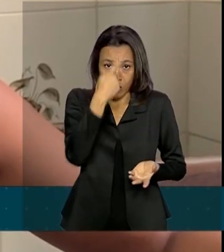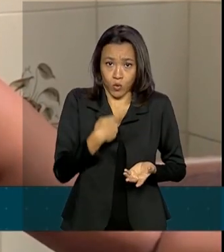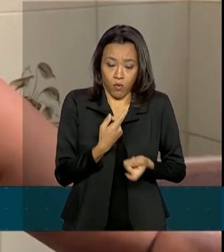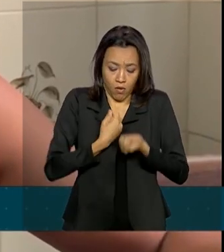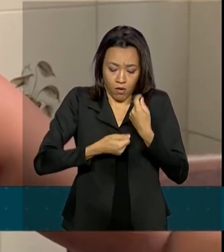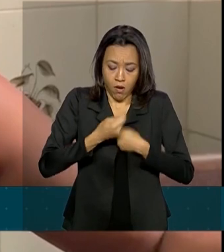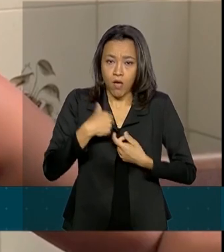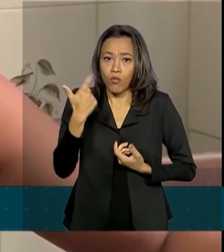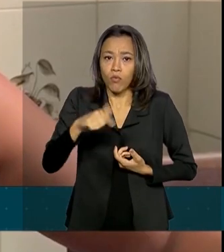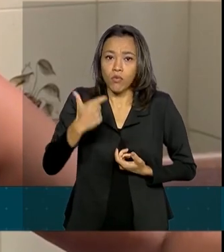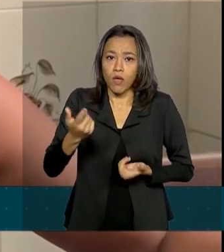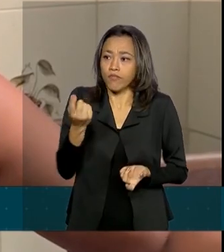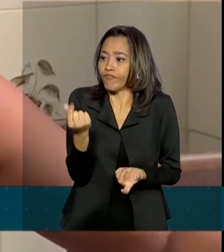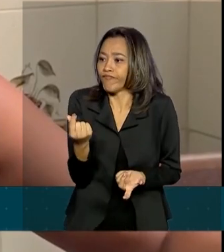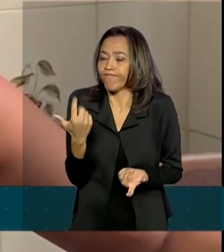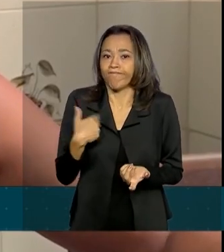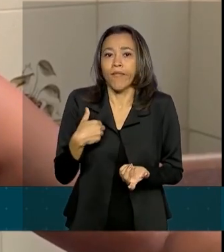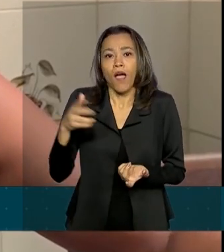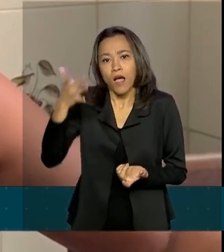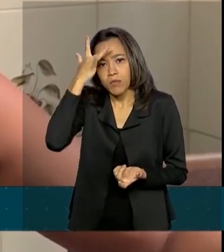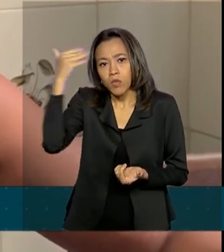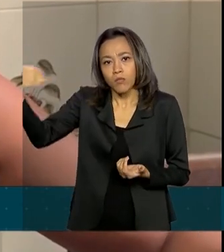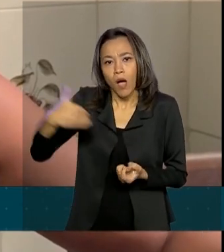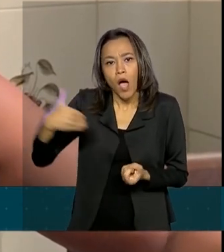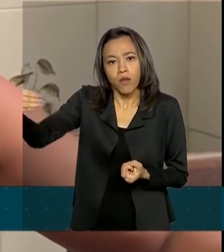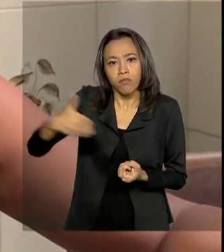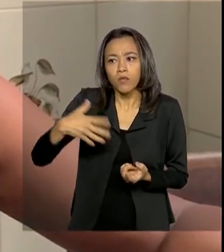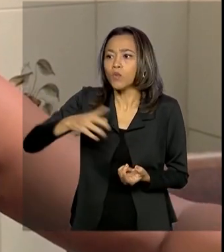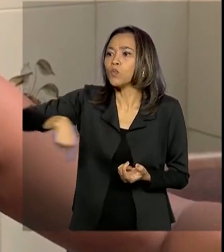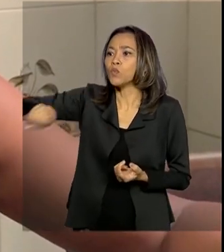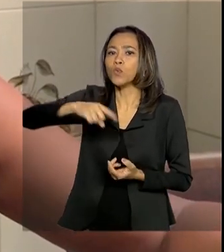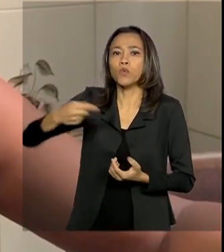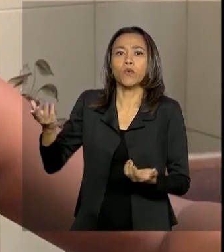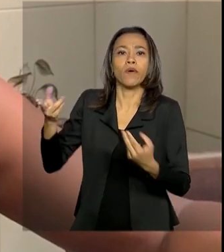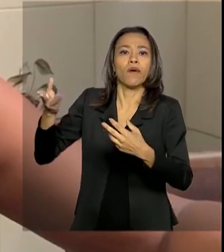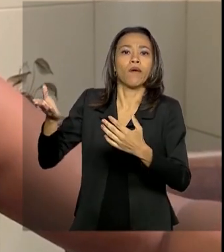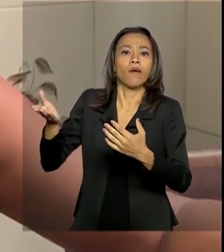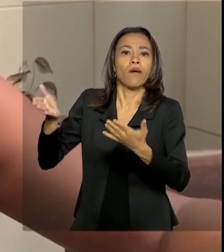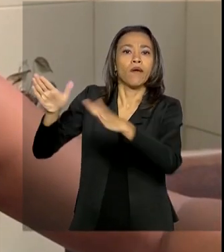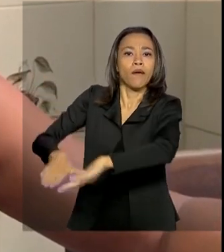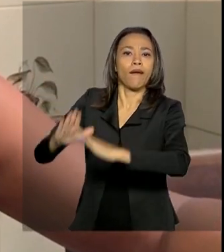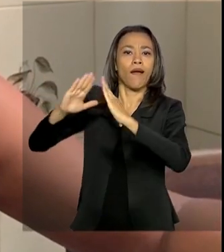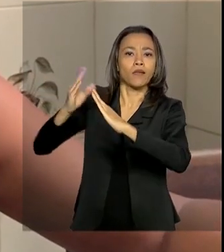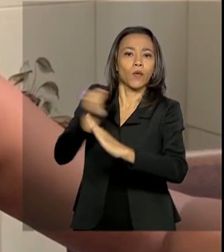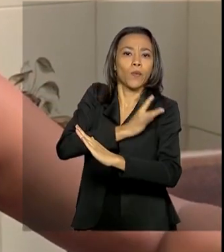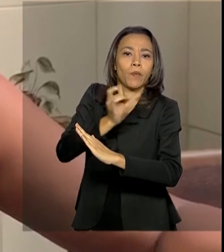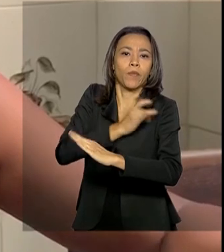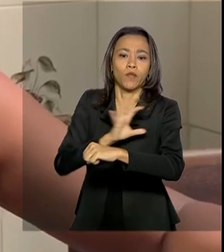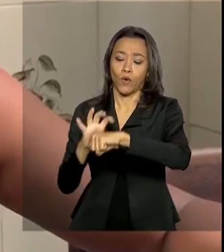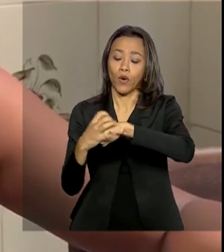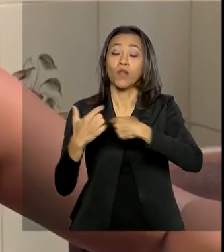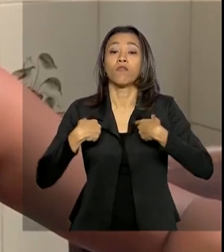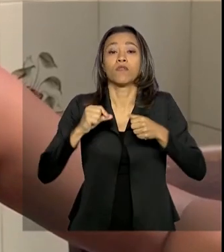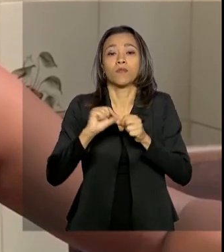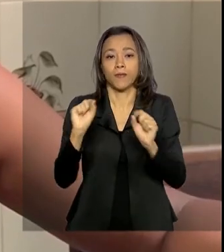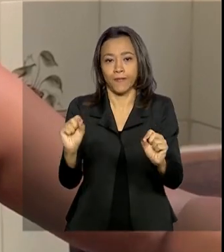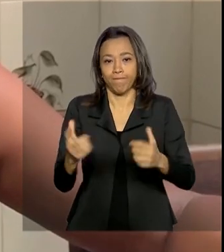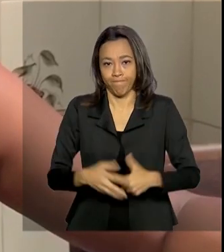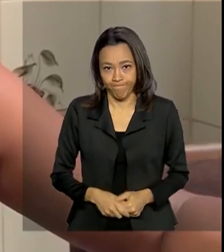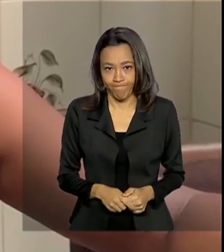tem nada, é as clientes que eu atendo sempre, estão tudo em casa com medo desse coronavírus e eu vou fazer o quê?